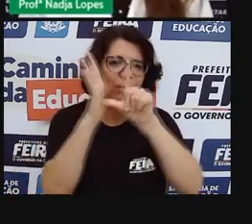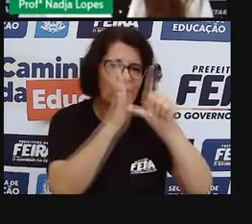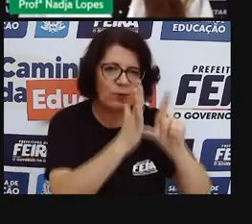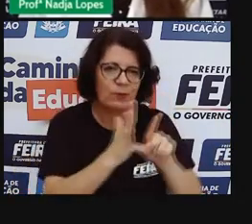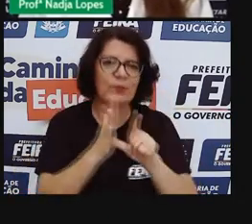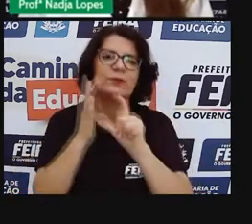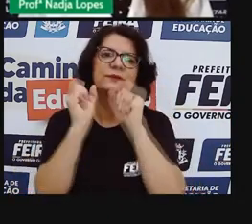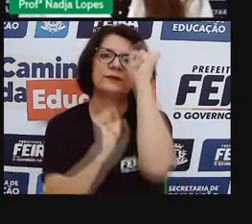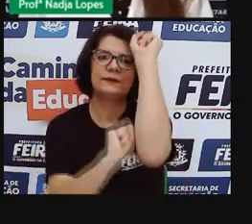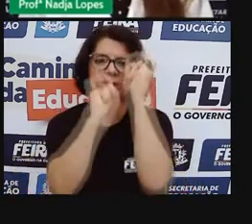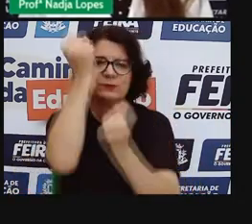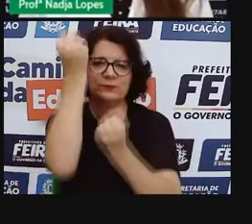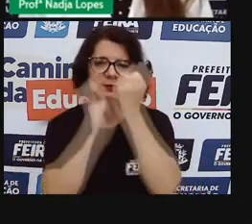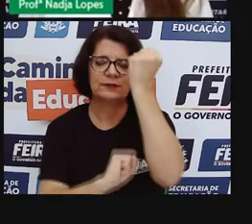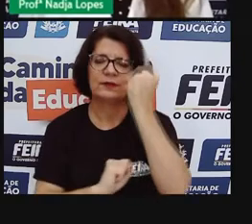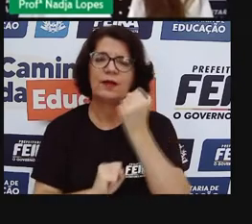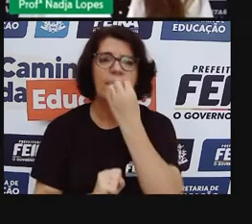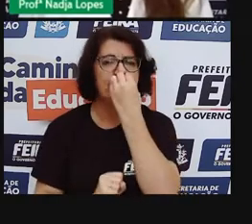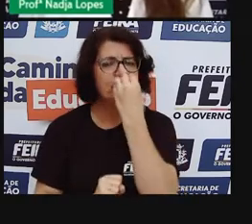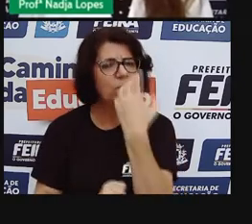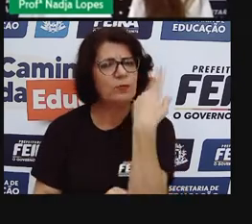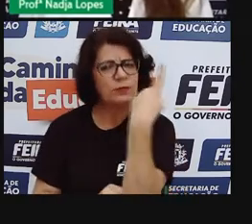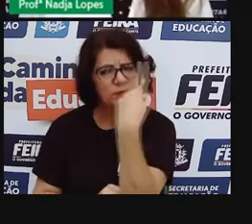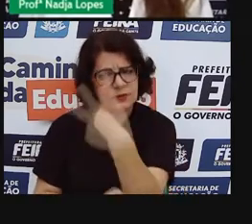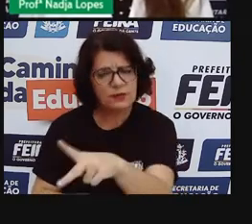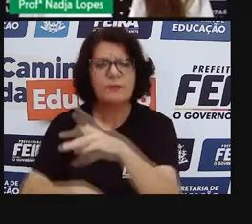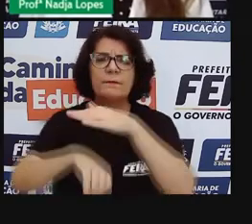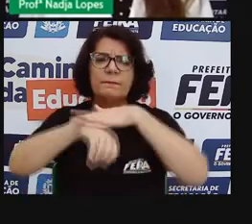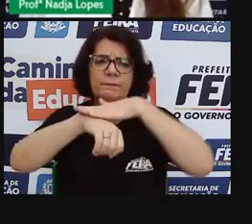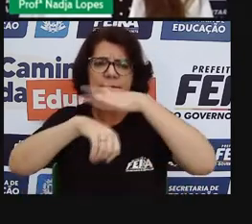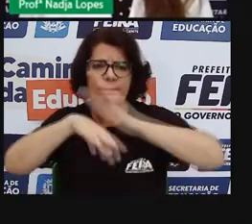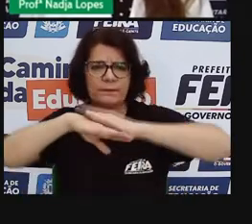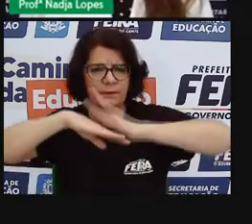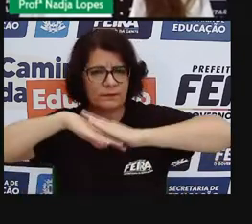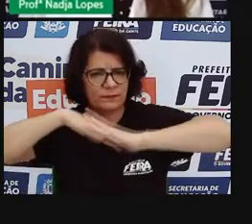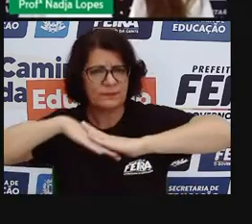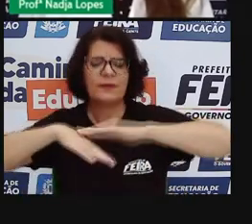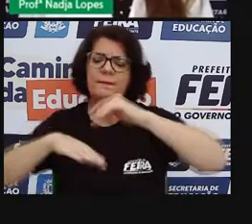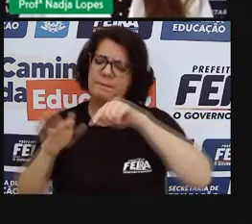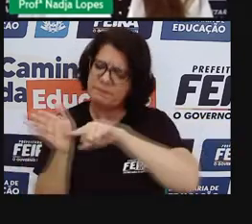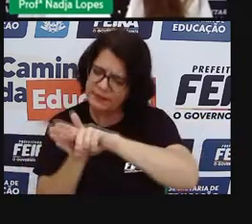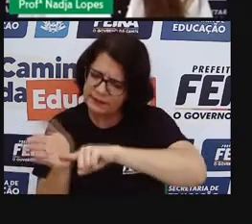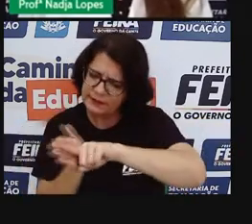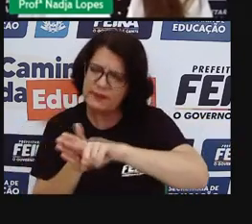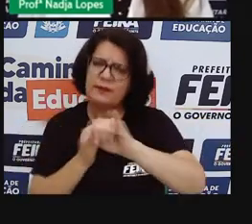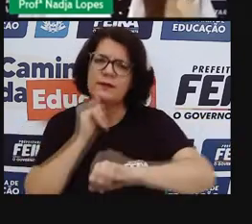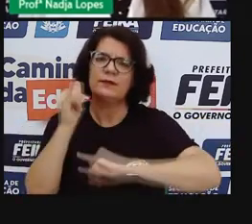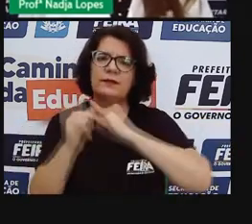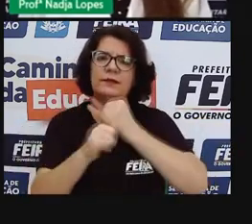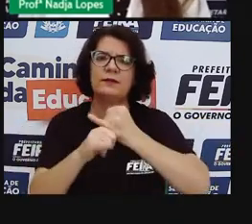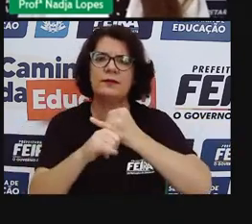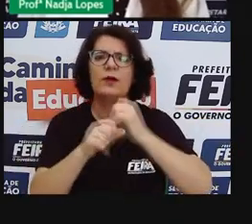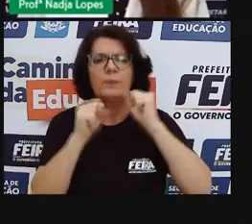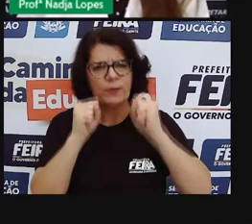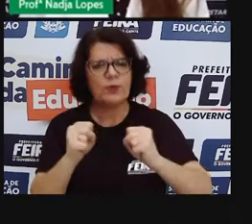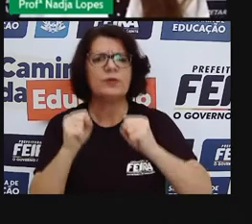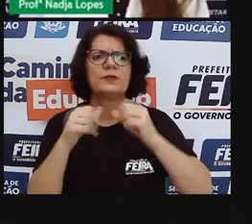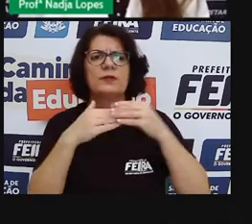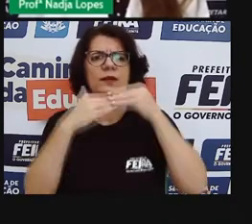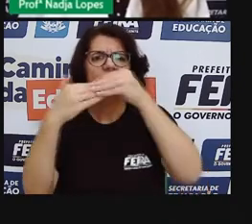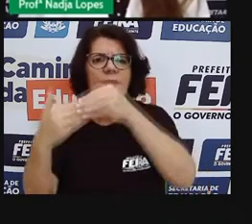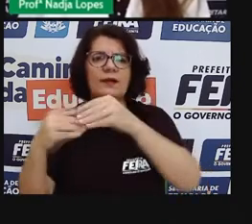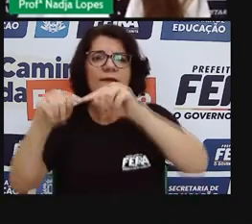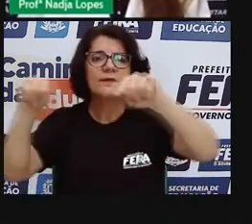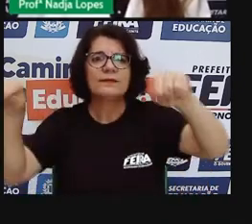Então façam uma pesquisa sobre o que vocês têm curiosidade e levem essas perguntas também aos professores de